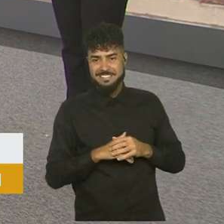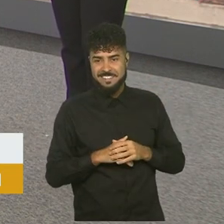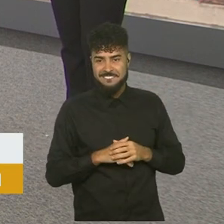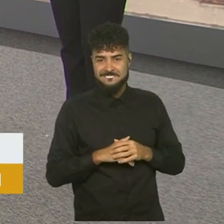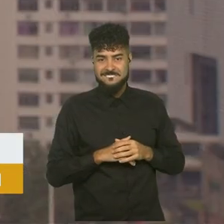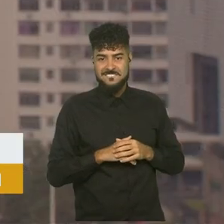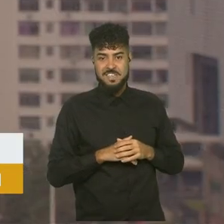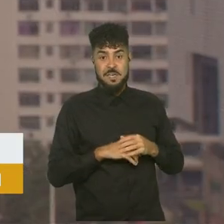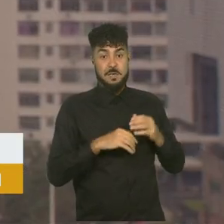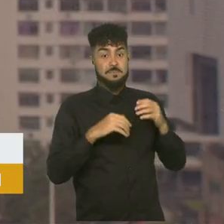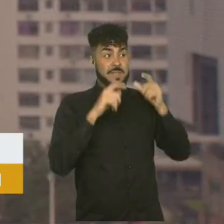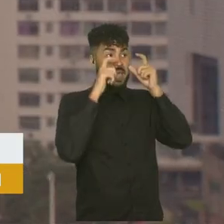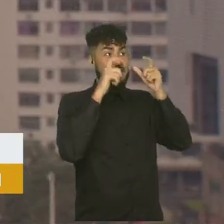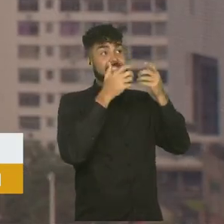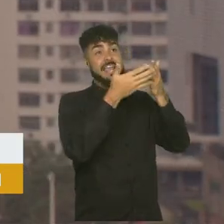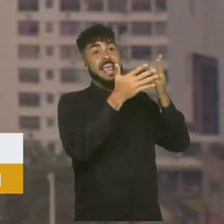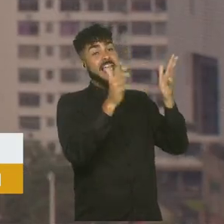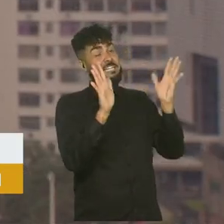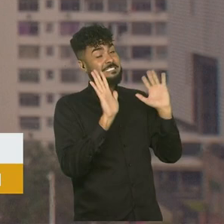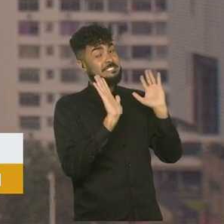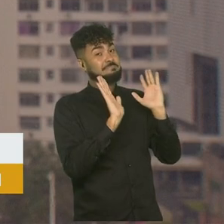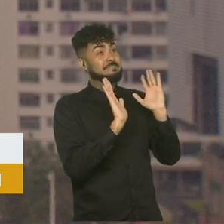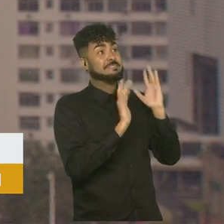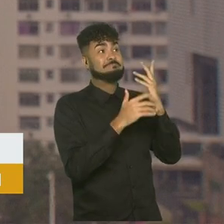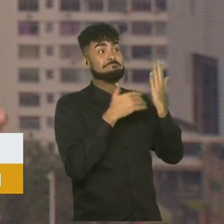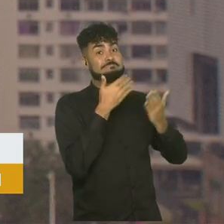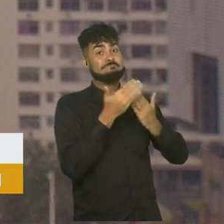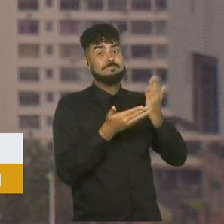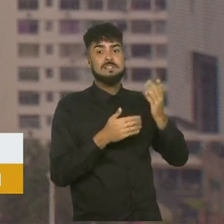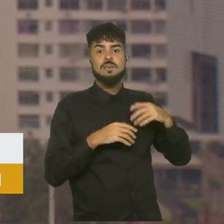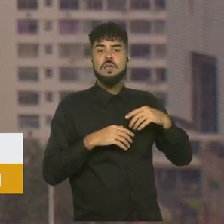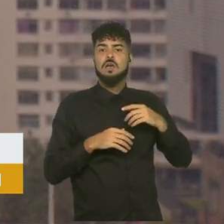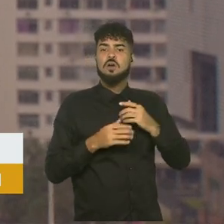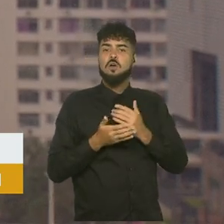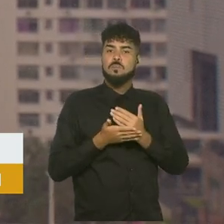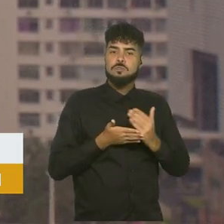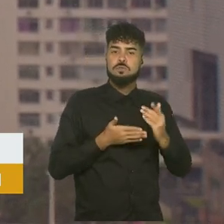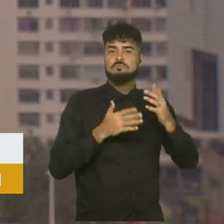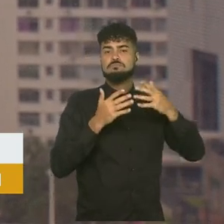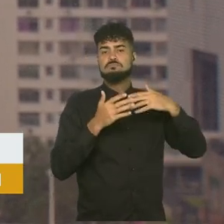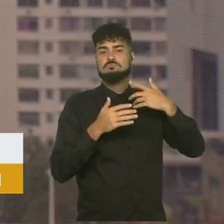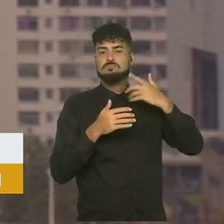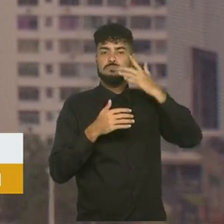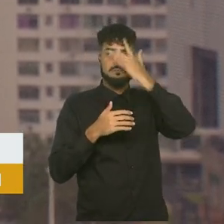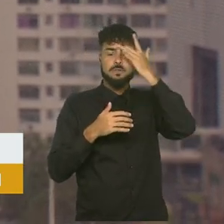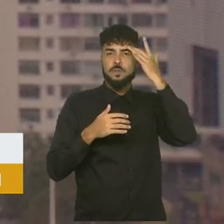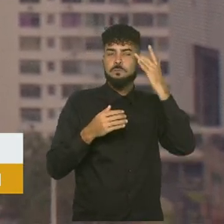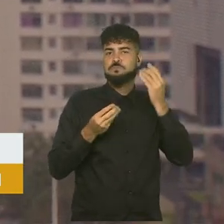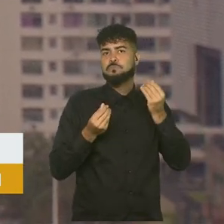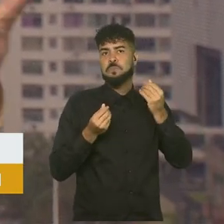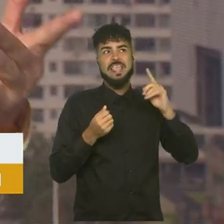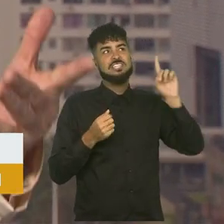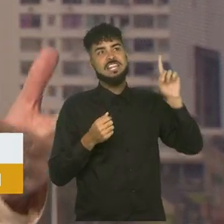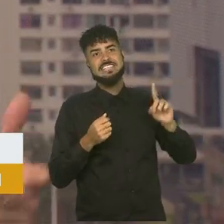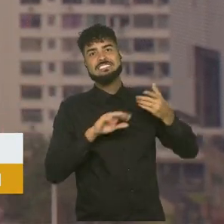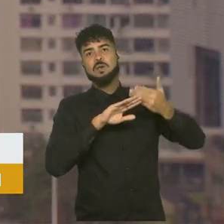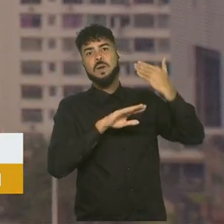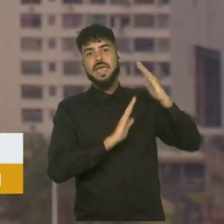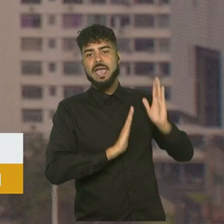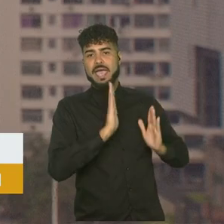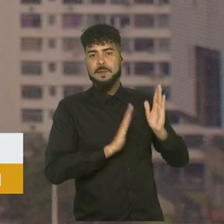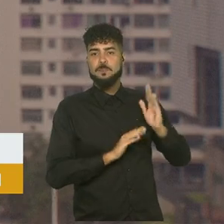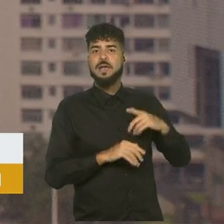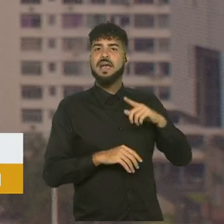São interesses, né? Que vieram a partir do meio da direção, na época, da